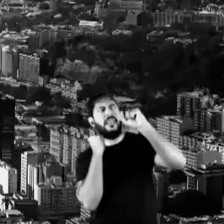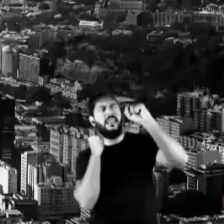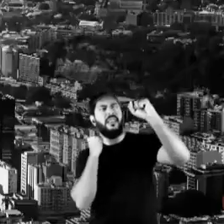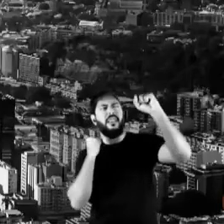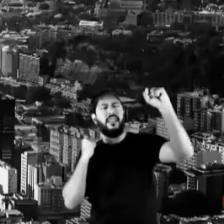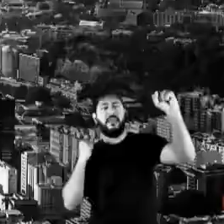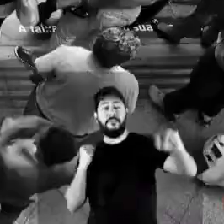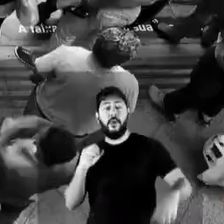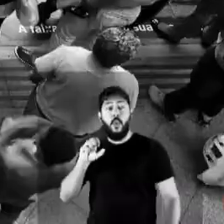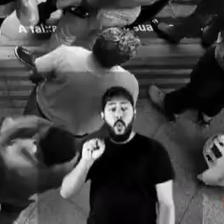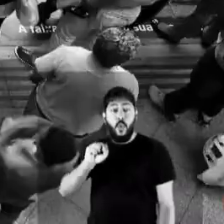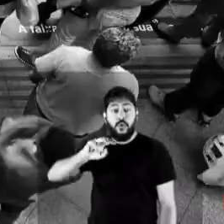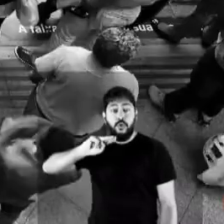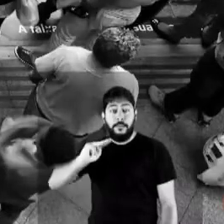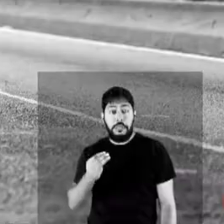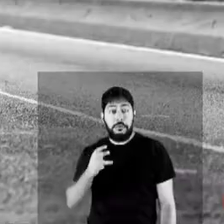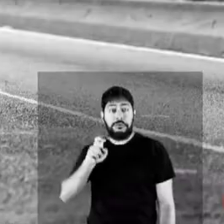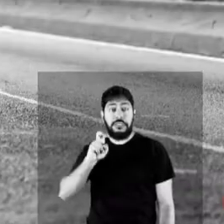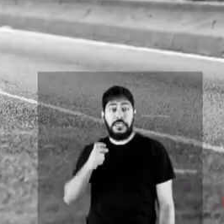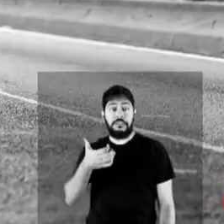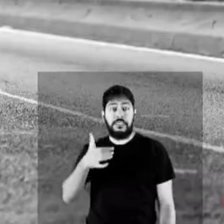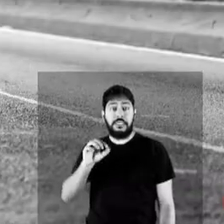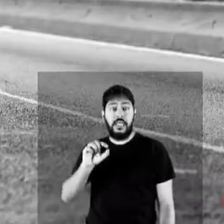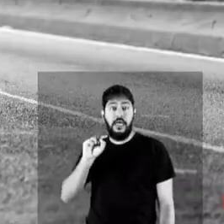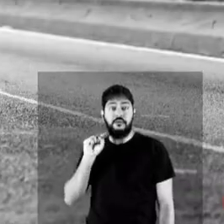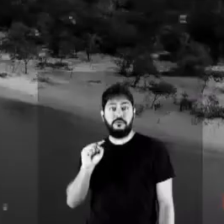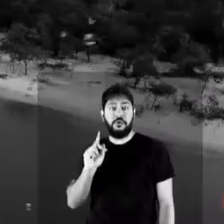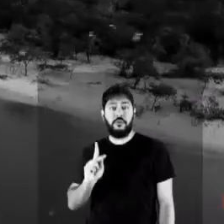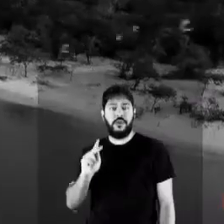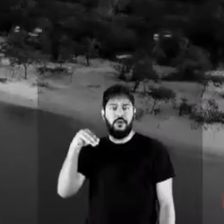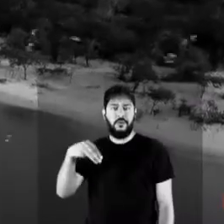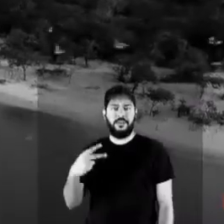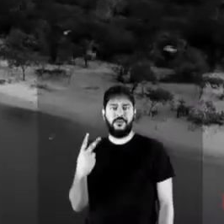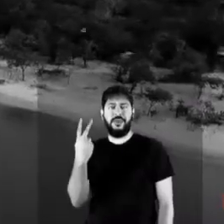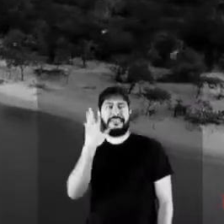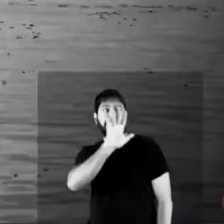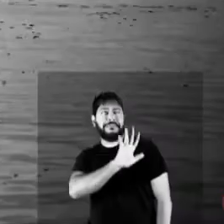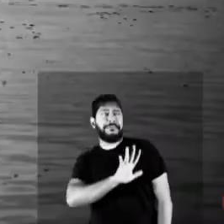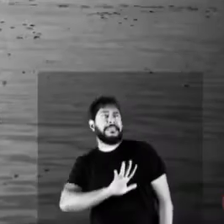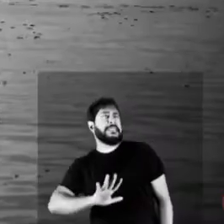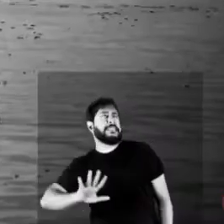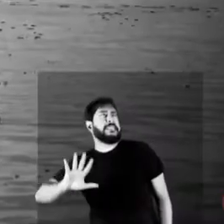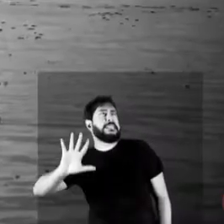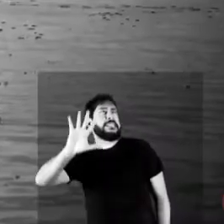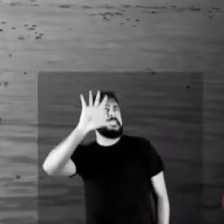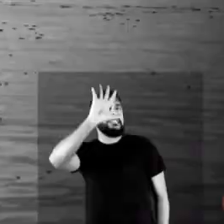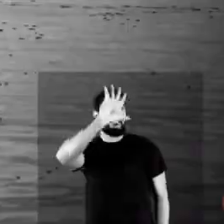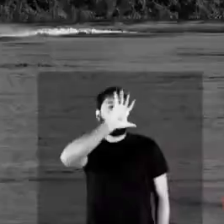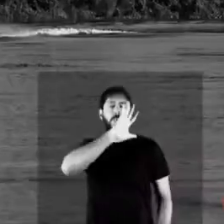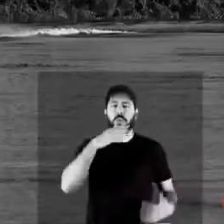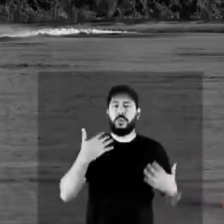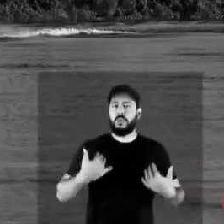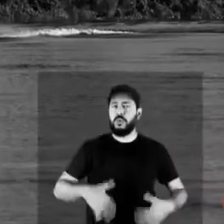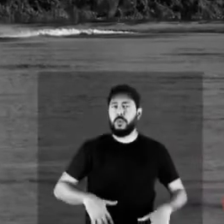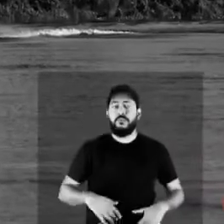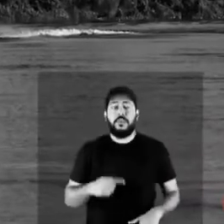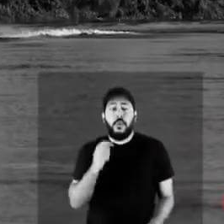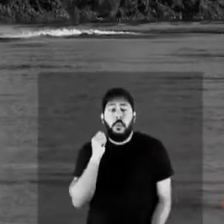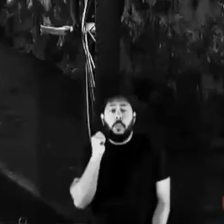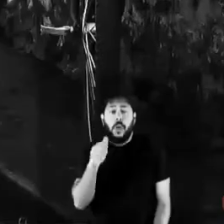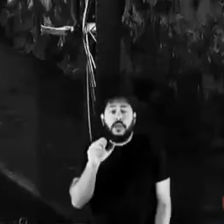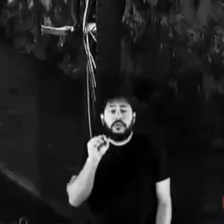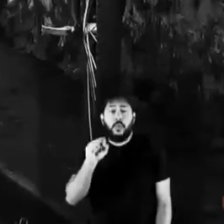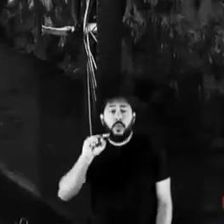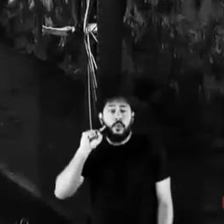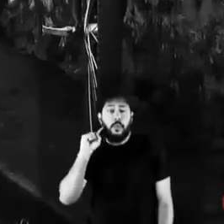Ele não é só o Brasil da cidade e do asfalto. Ele é igualmente o Brasil da canoa, do igarapé,